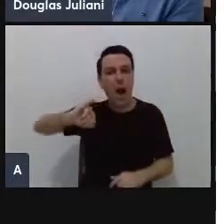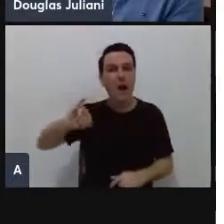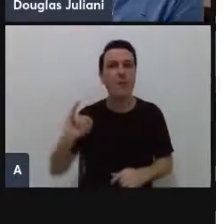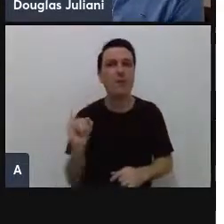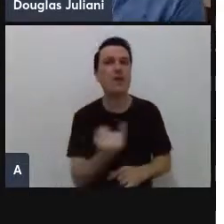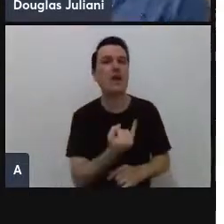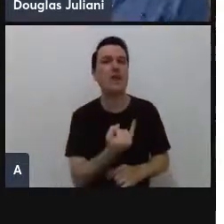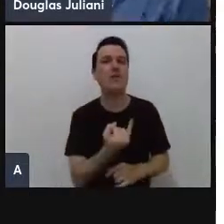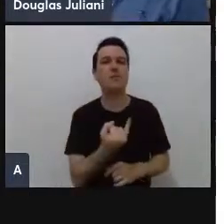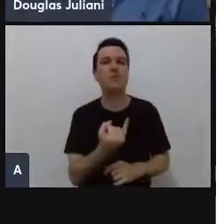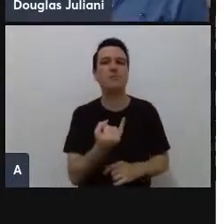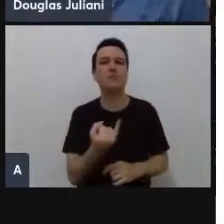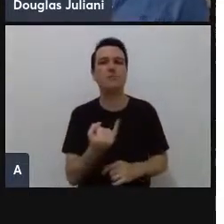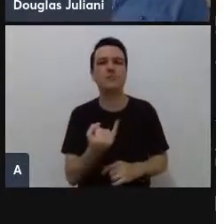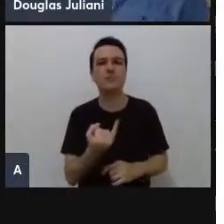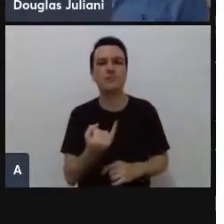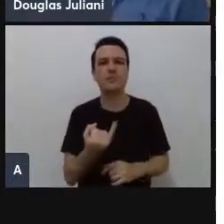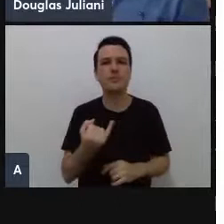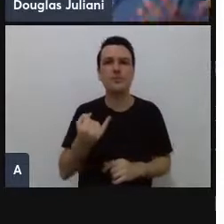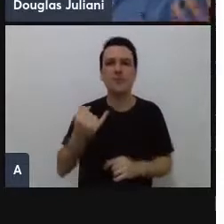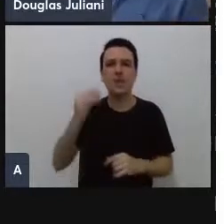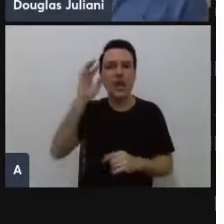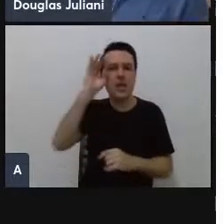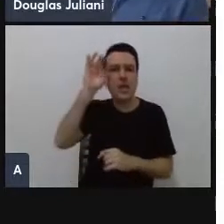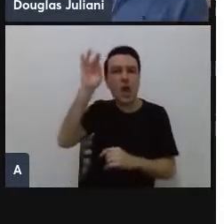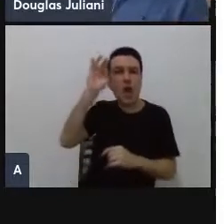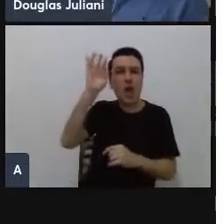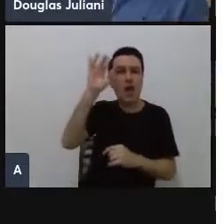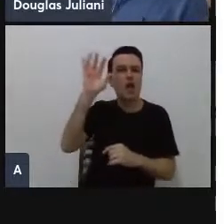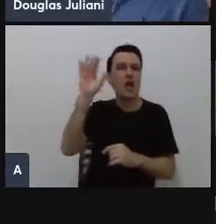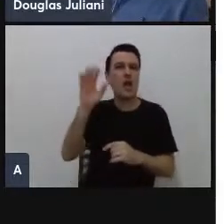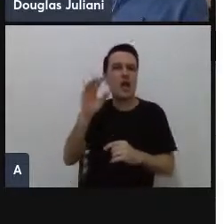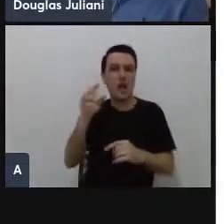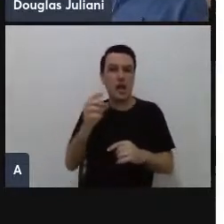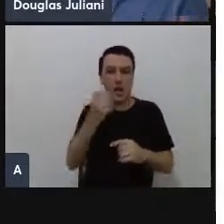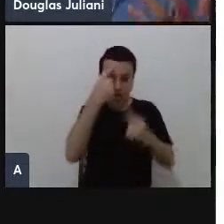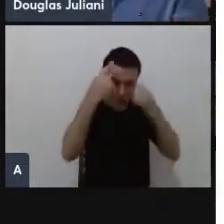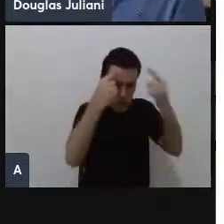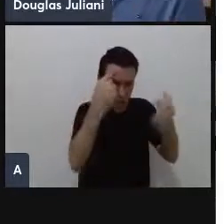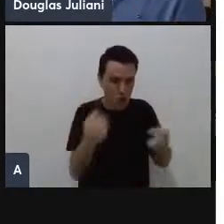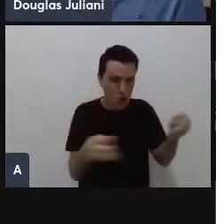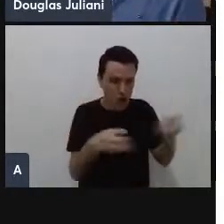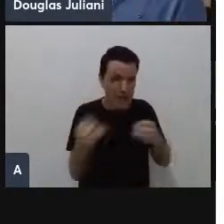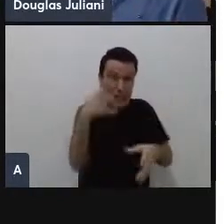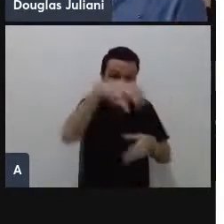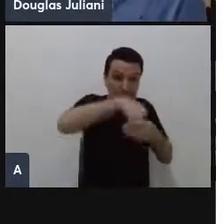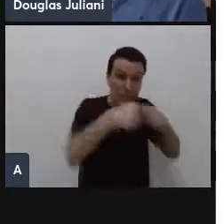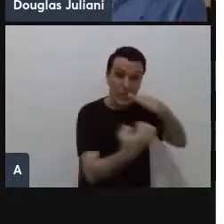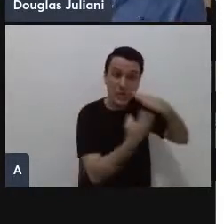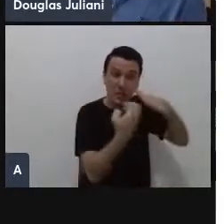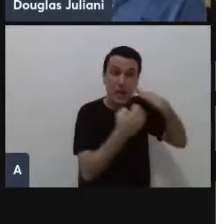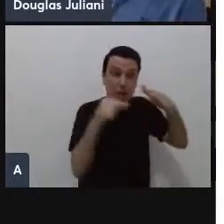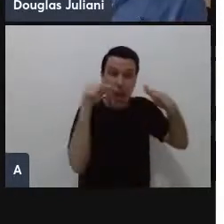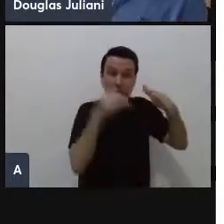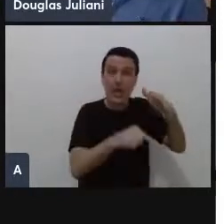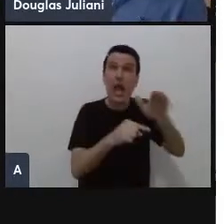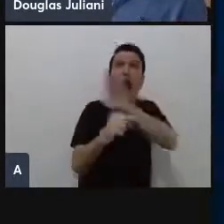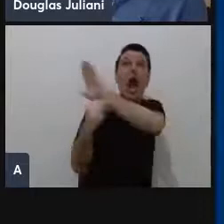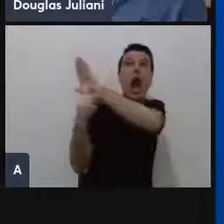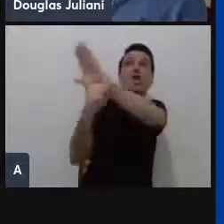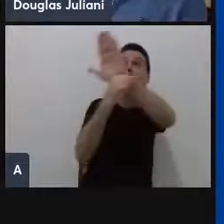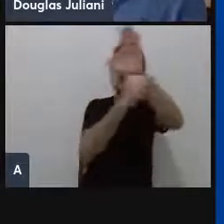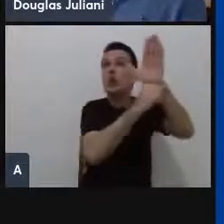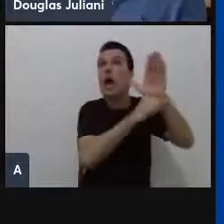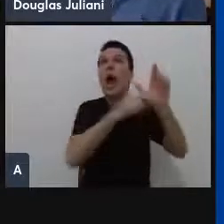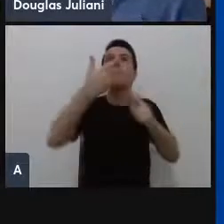todo esse arcabouço teórico dentro da inovação, dentro das empresas para ajudar a melhorar o mundo, a resolver os